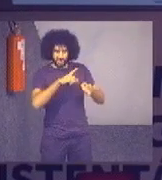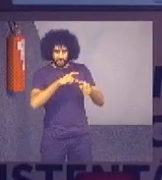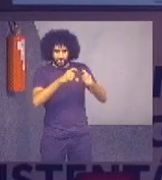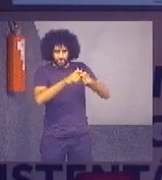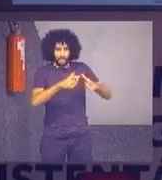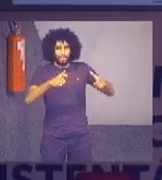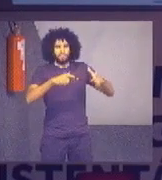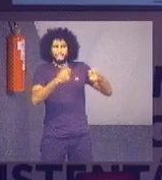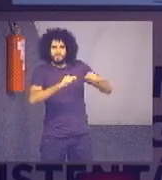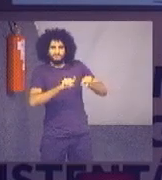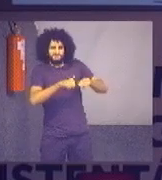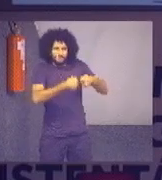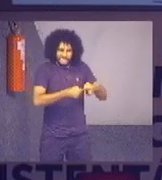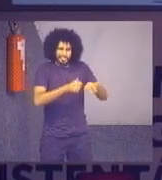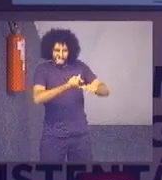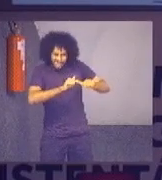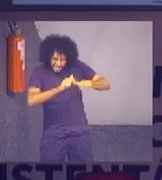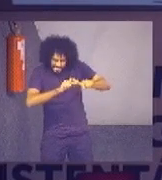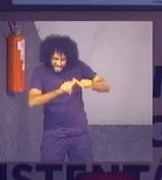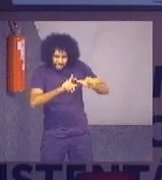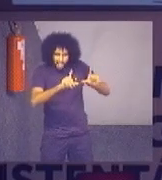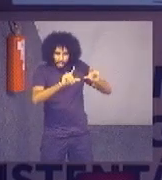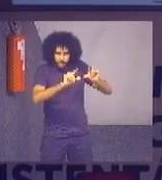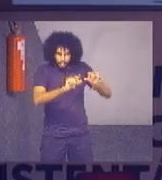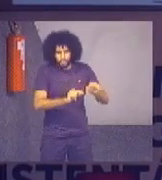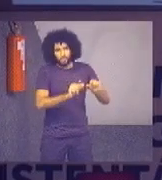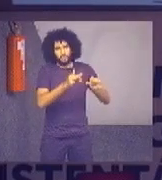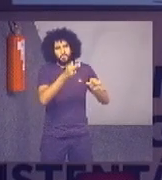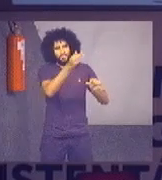eles possam reduzir esse consumo.